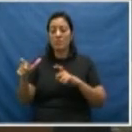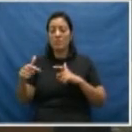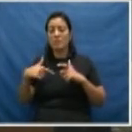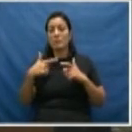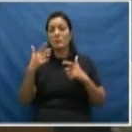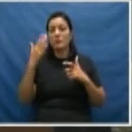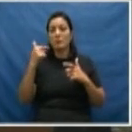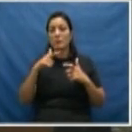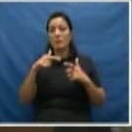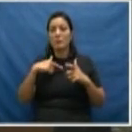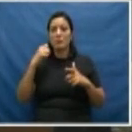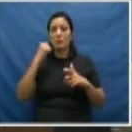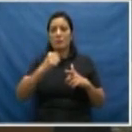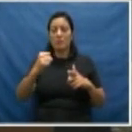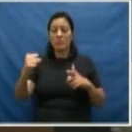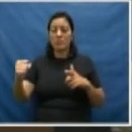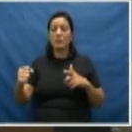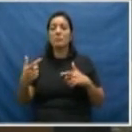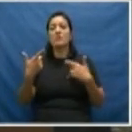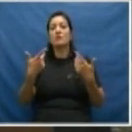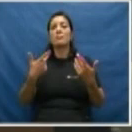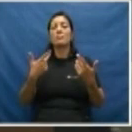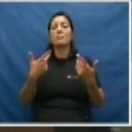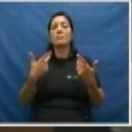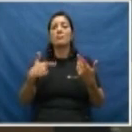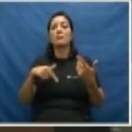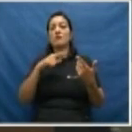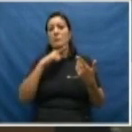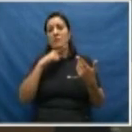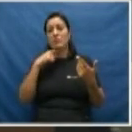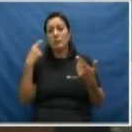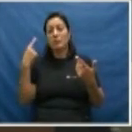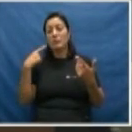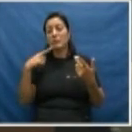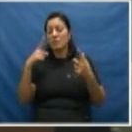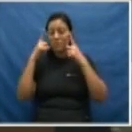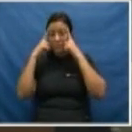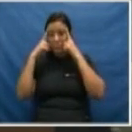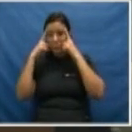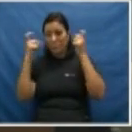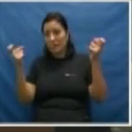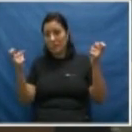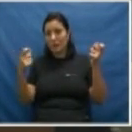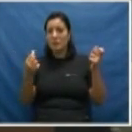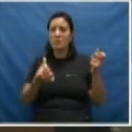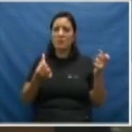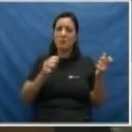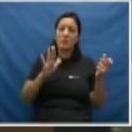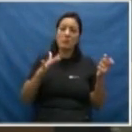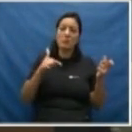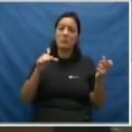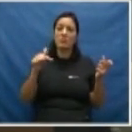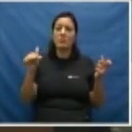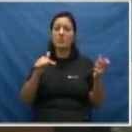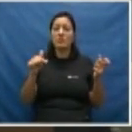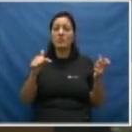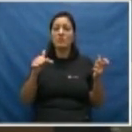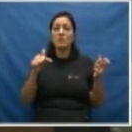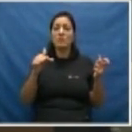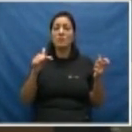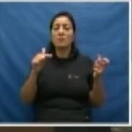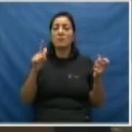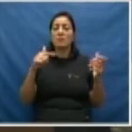ranking de assassinato, de assassinatos, de mortes violentas. Sexto lugar entre 77 países